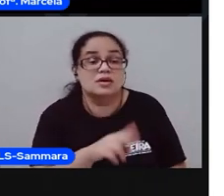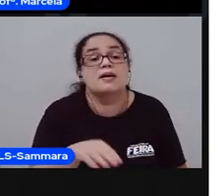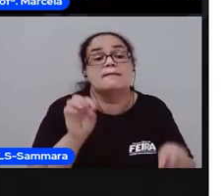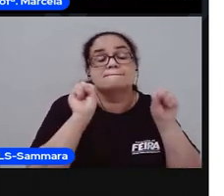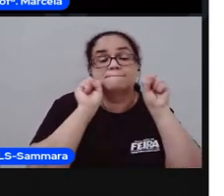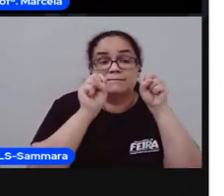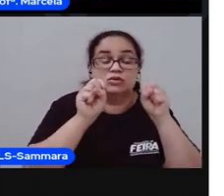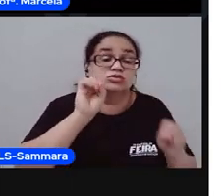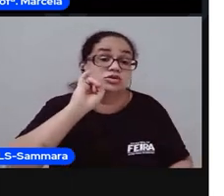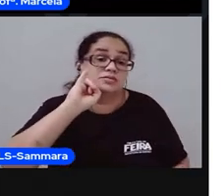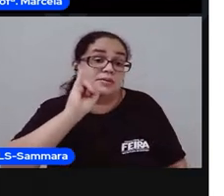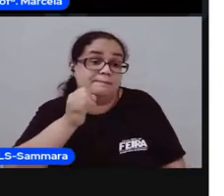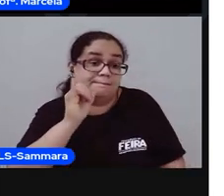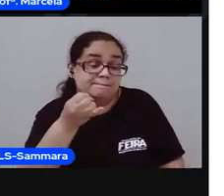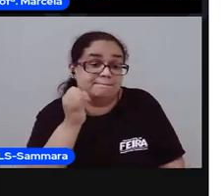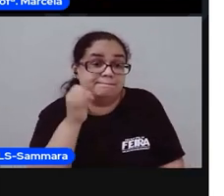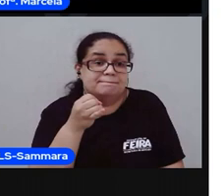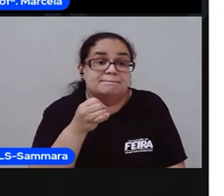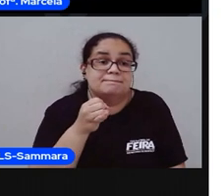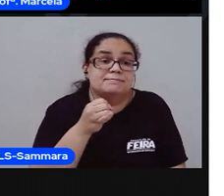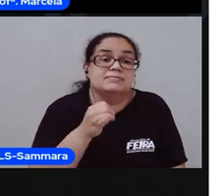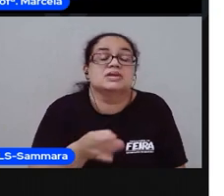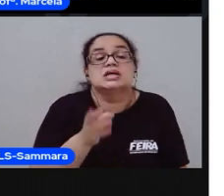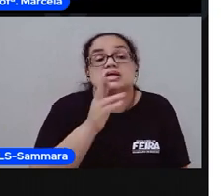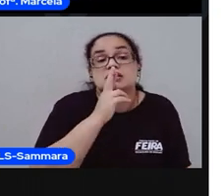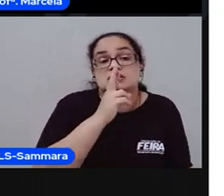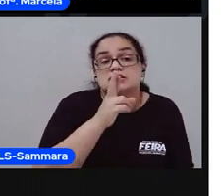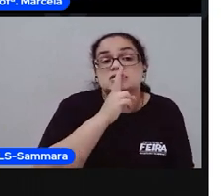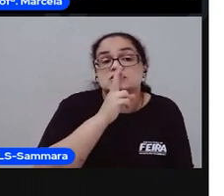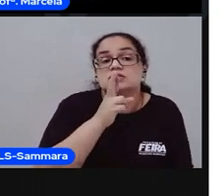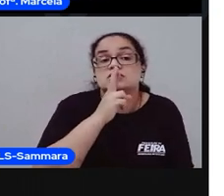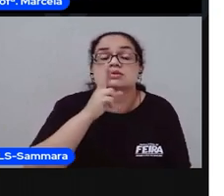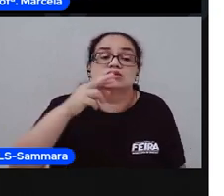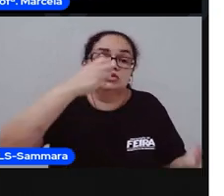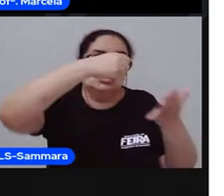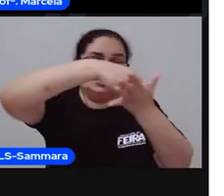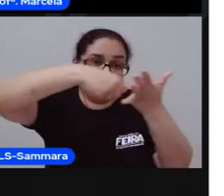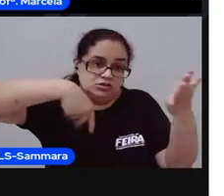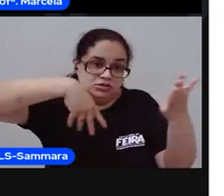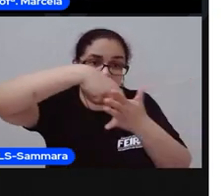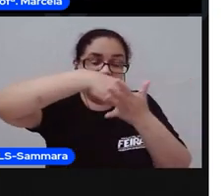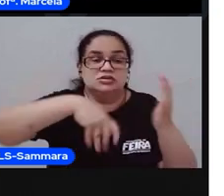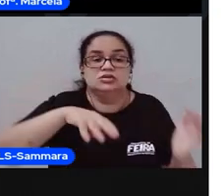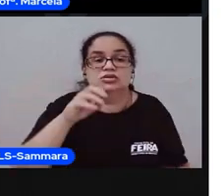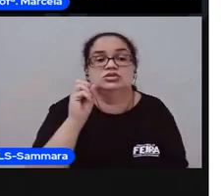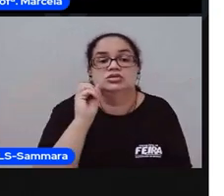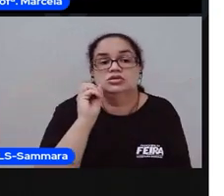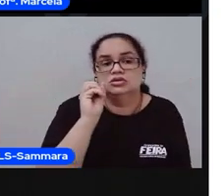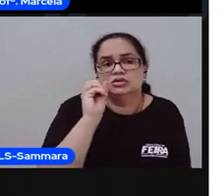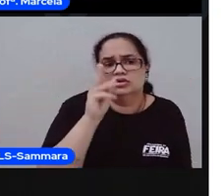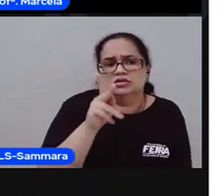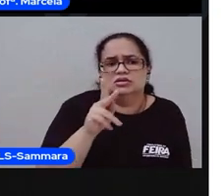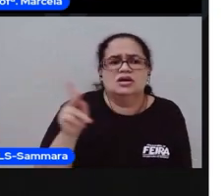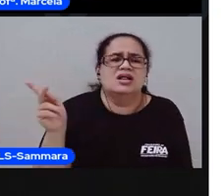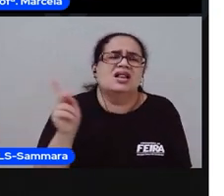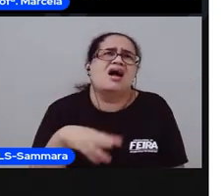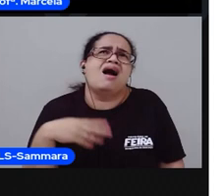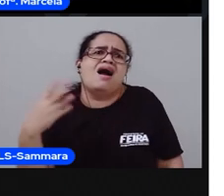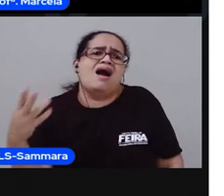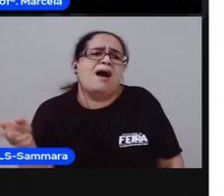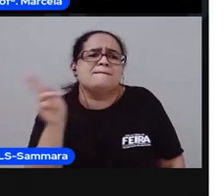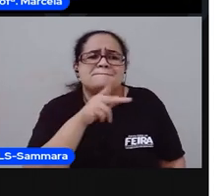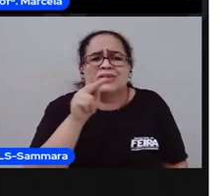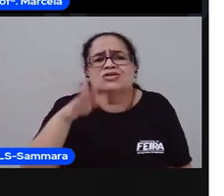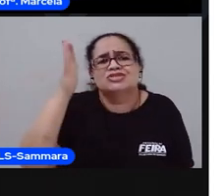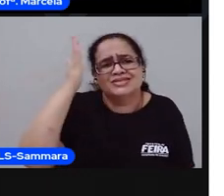aproveitar para ir responder nessa parte da tarefa. Tá? E se não, se falar a pró, eu já